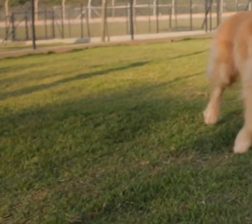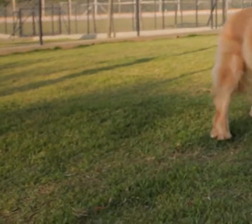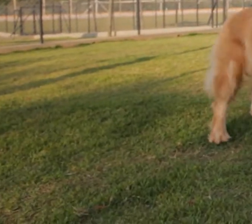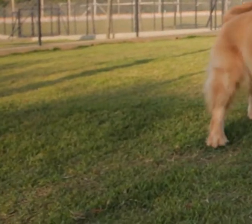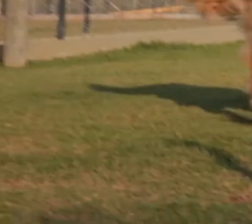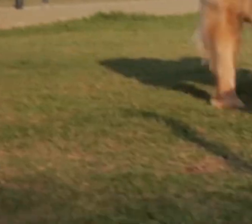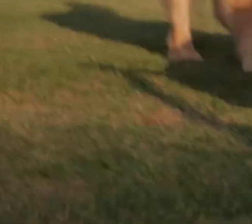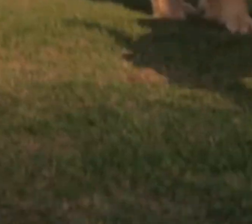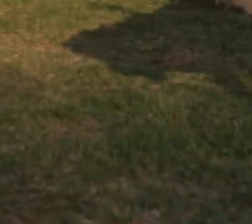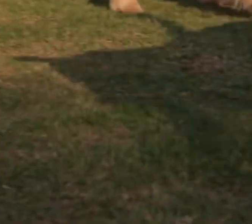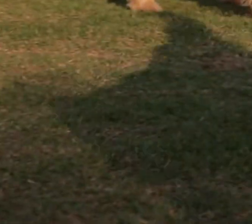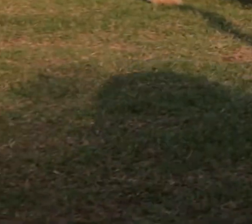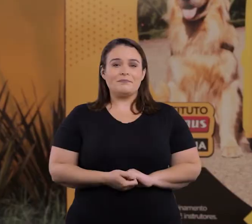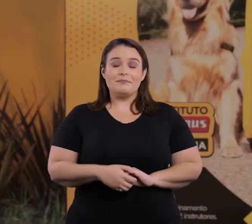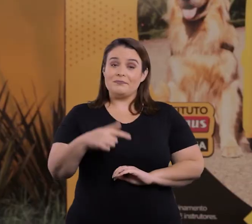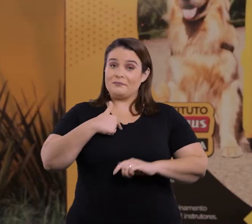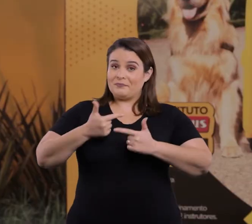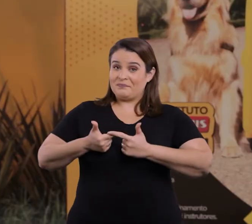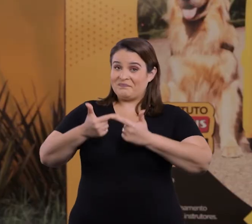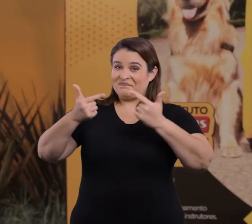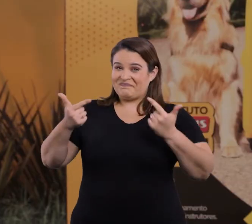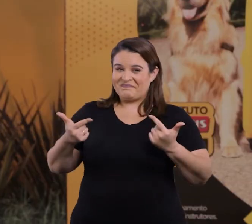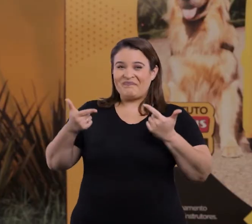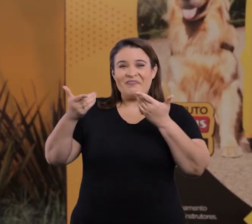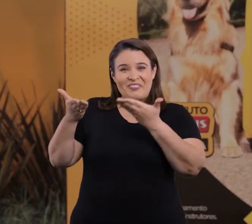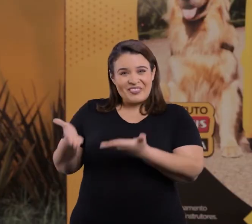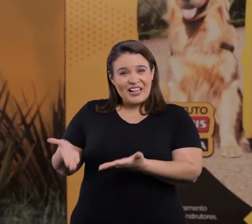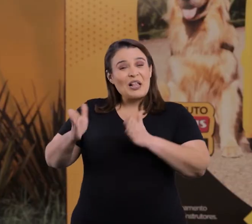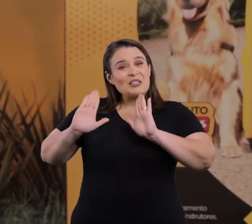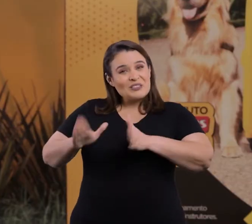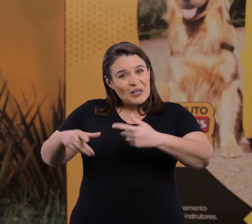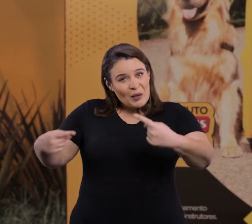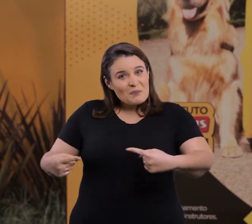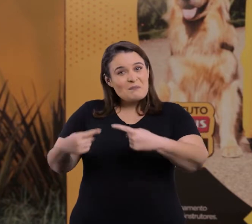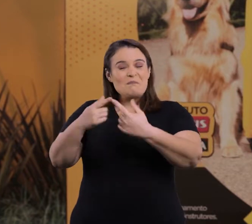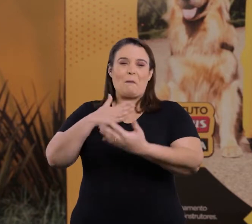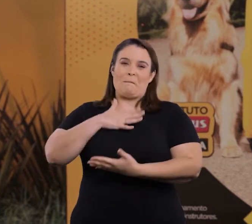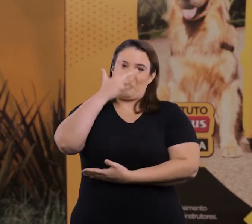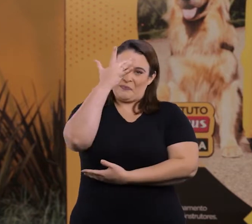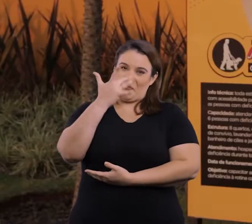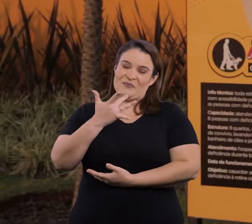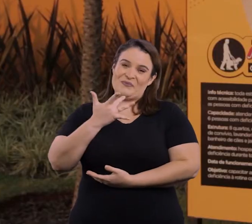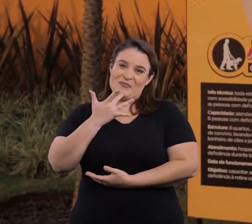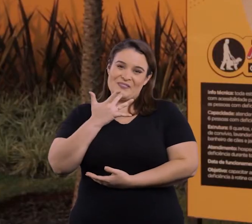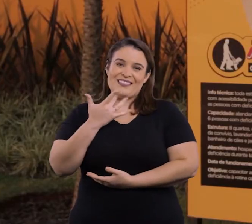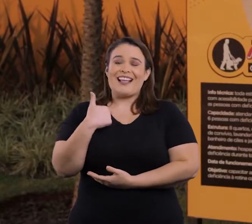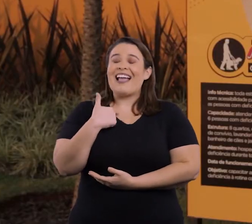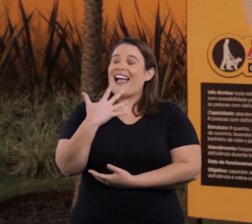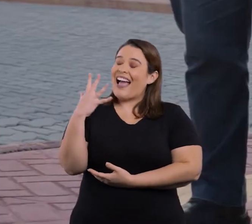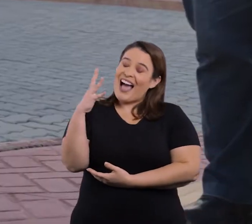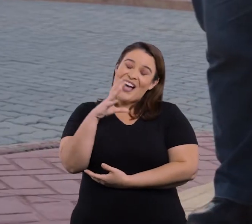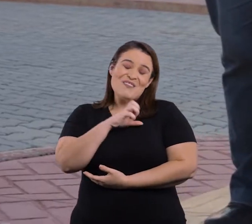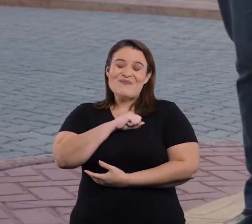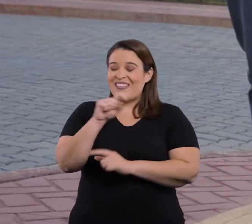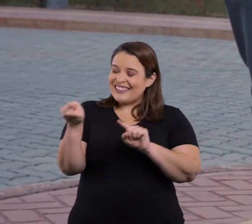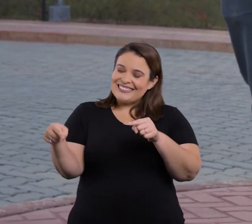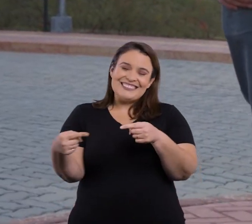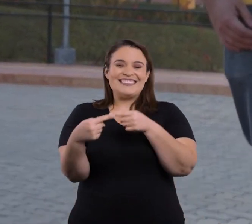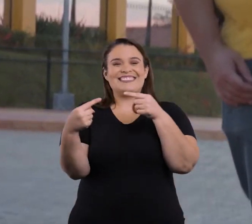bolinha no centro de treinamento. Tive sorte de ter a badusca já compatível com o meu perfil, né? Foi o amor à primeira vista.